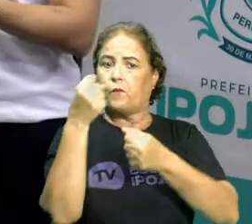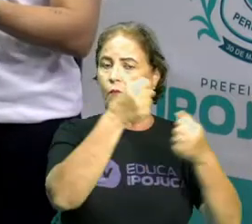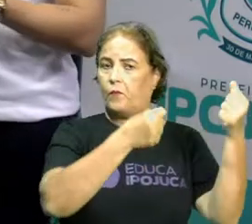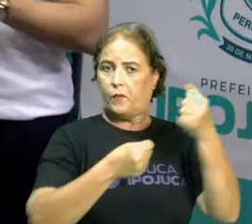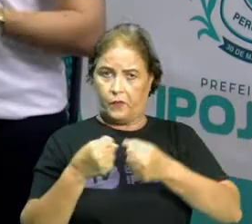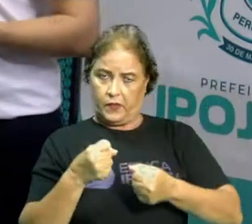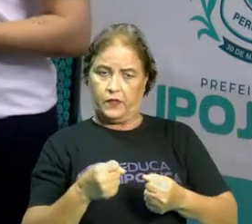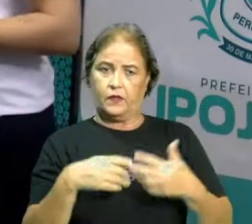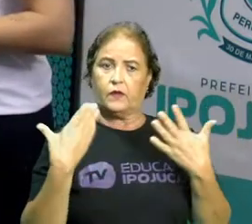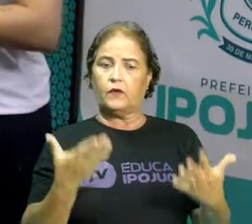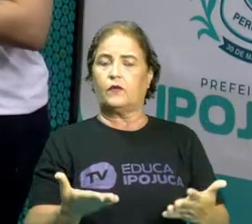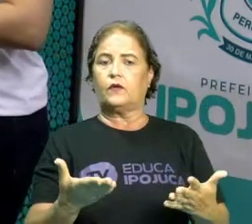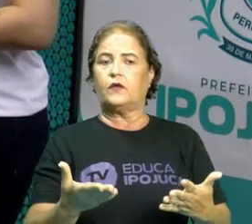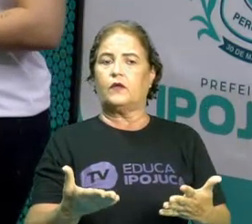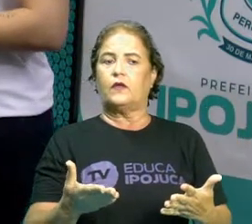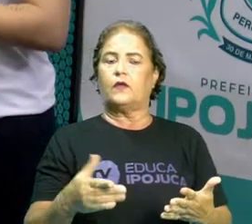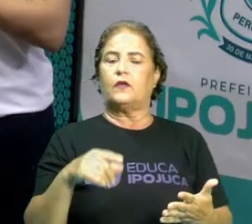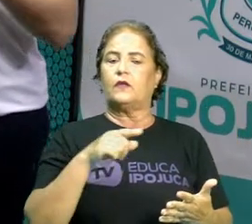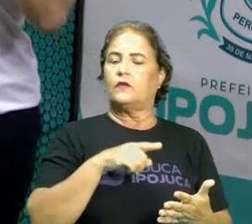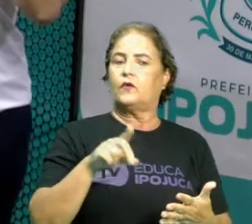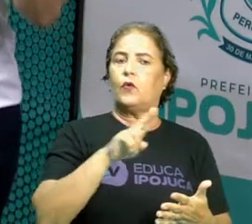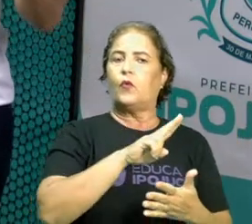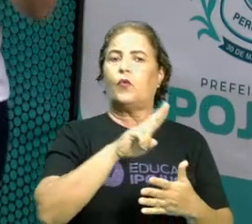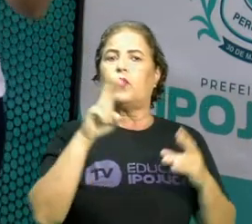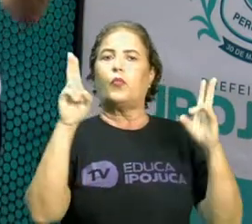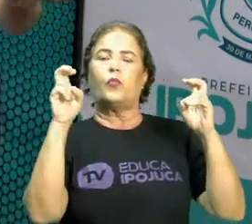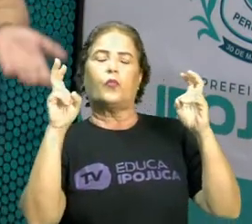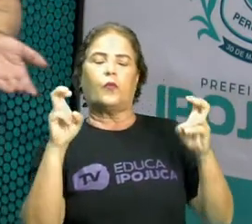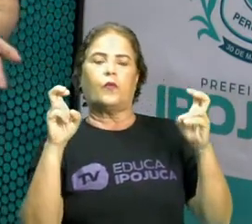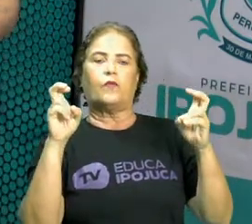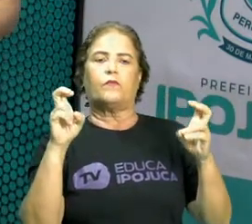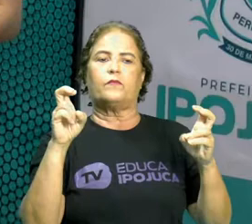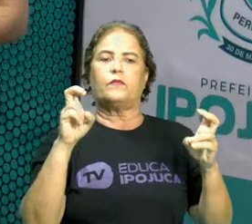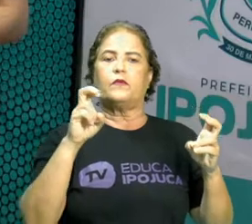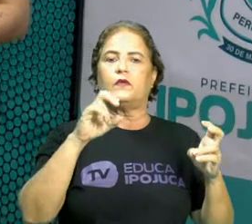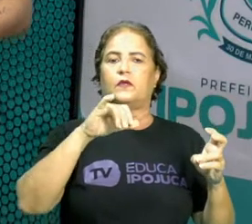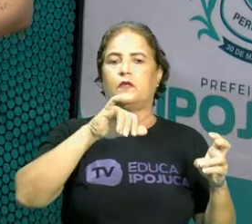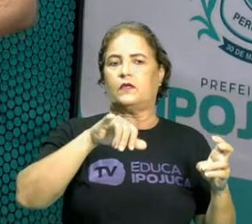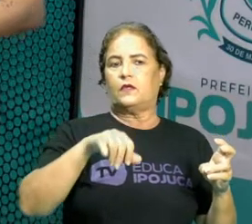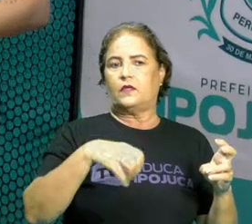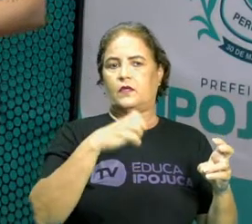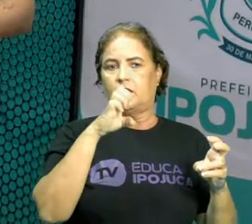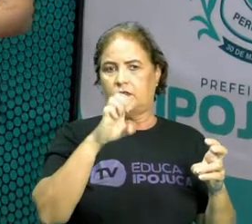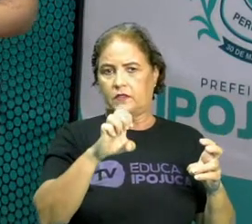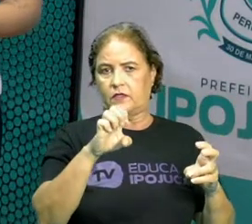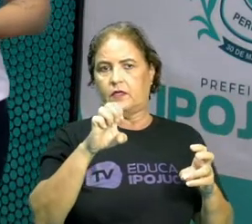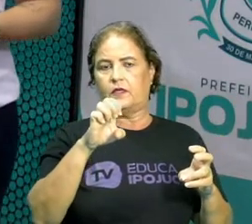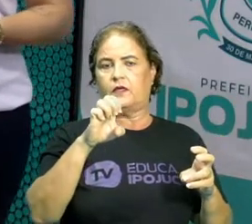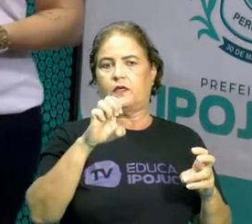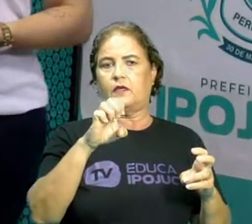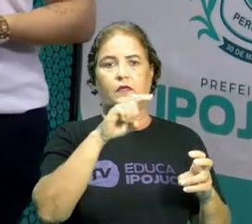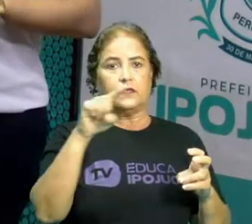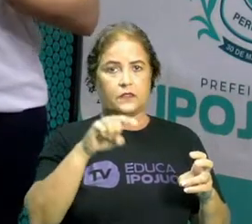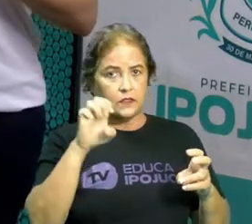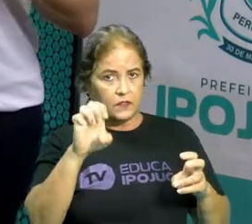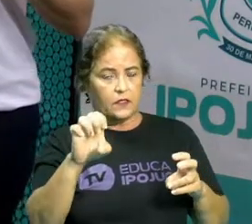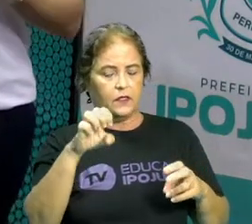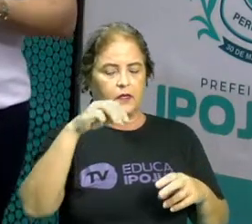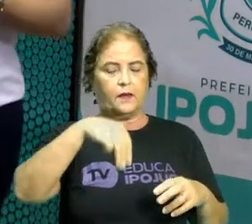O próprio título de Zé Matraca, o valentão de Palmares, né? Ou seja, alguém